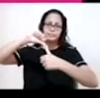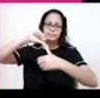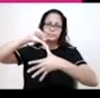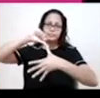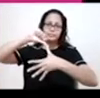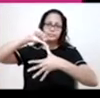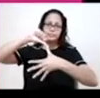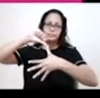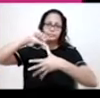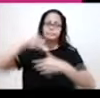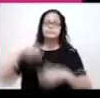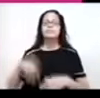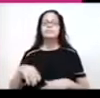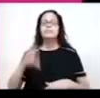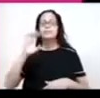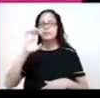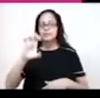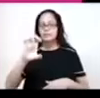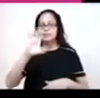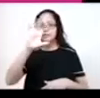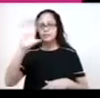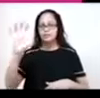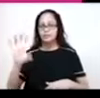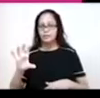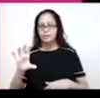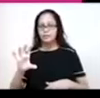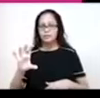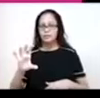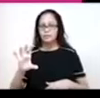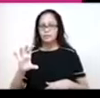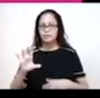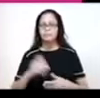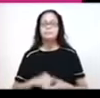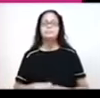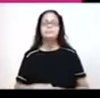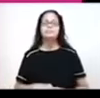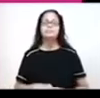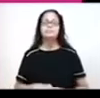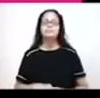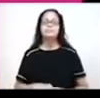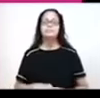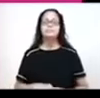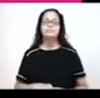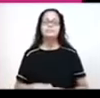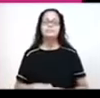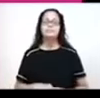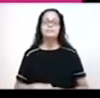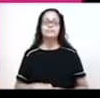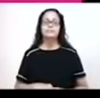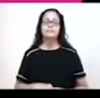é a América. Aqui é a Europa, na cor azul. Ásia, África, Oceania. Certo?